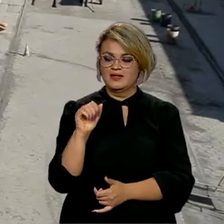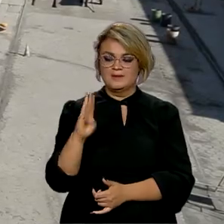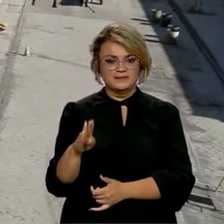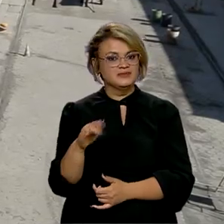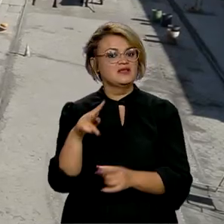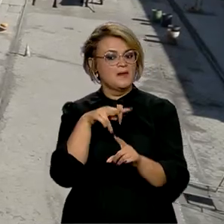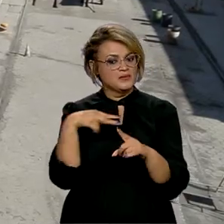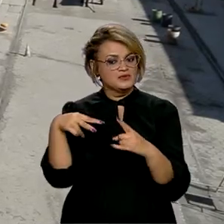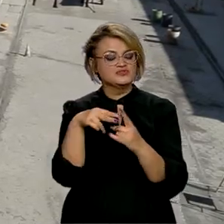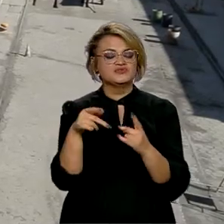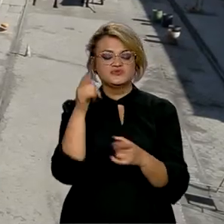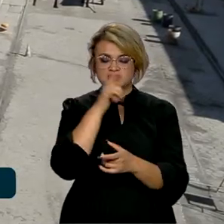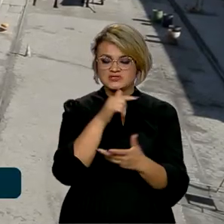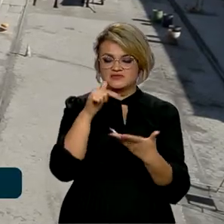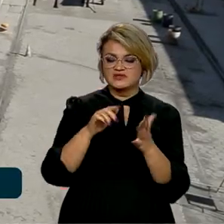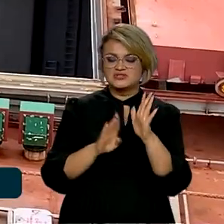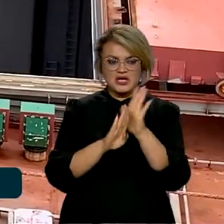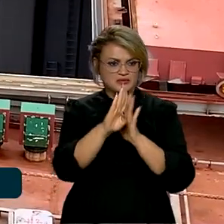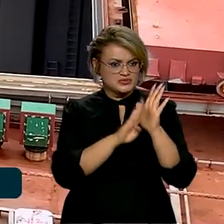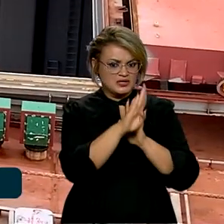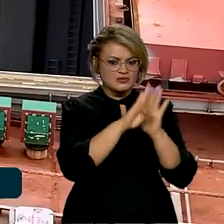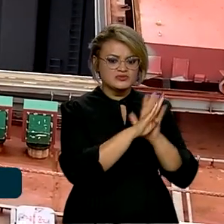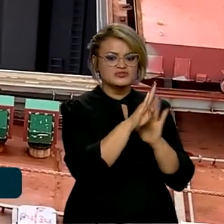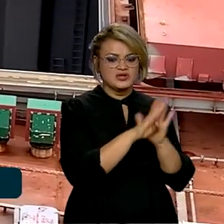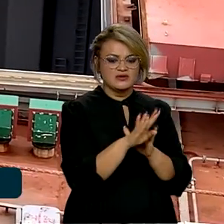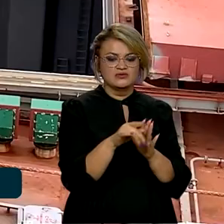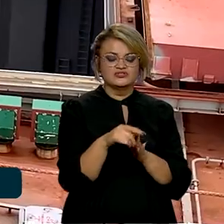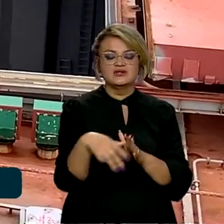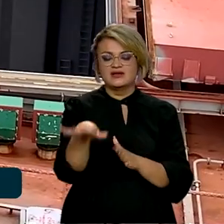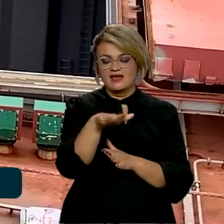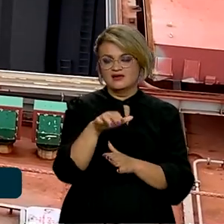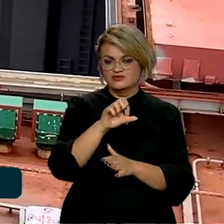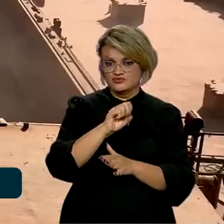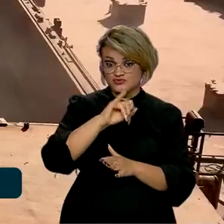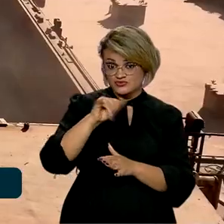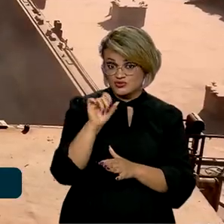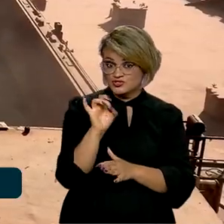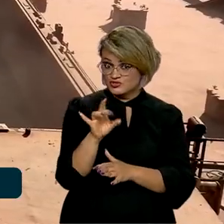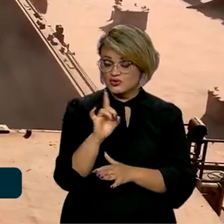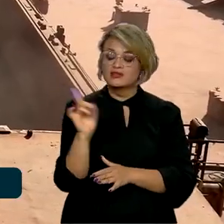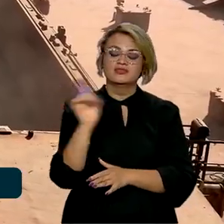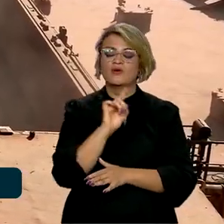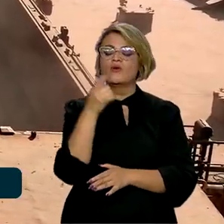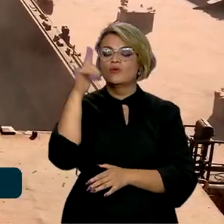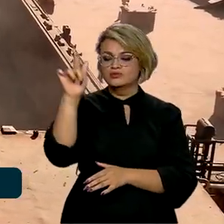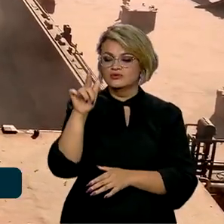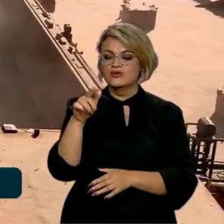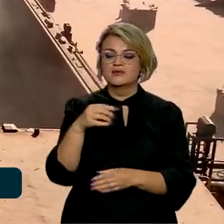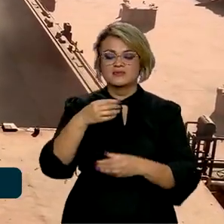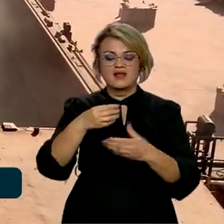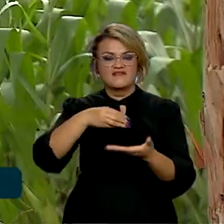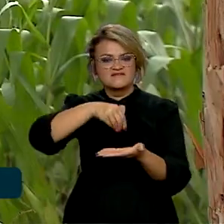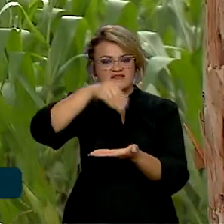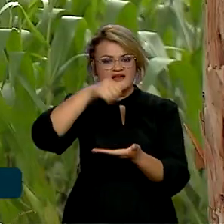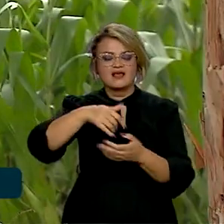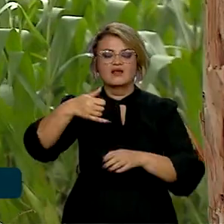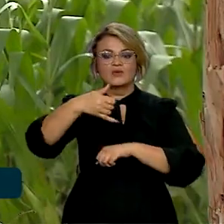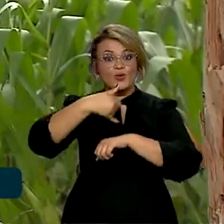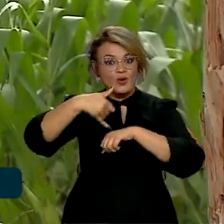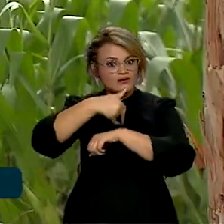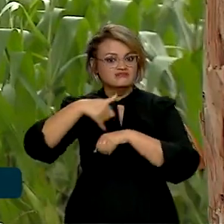projeção de exportações recordes, não só para a soja em grãos, mas também para farelo e óleo.